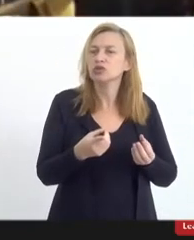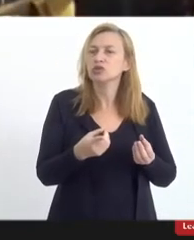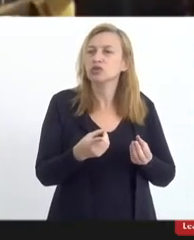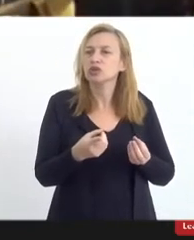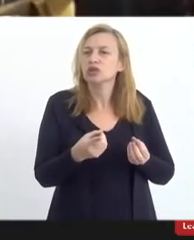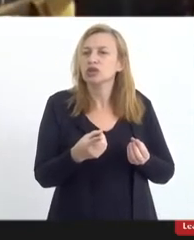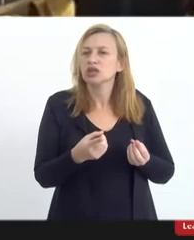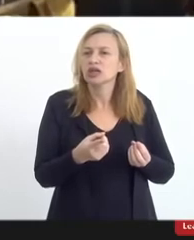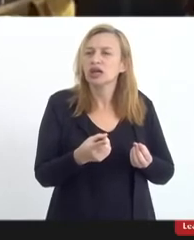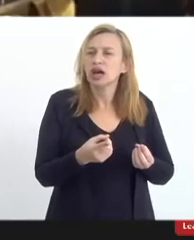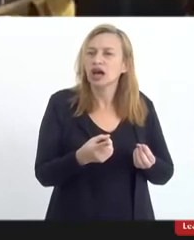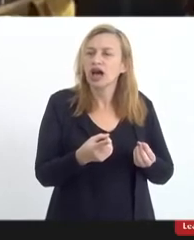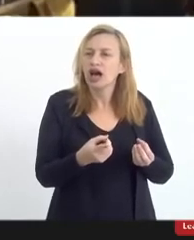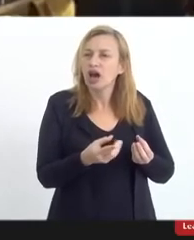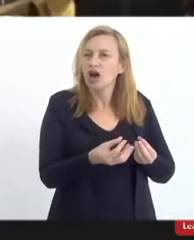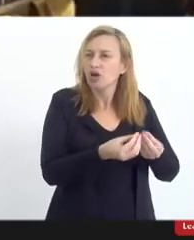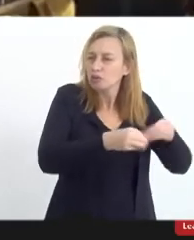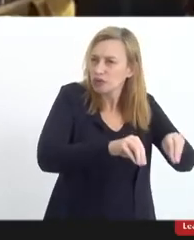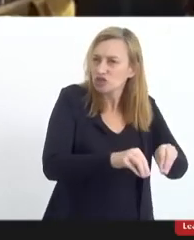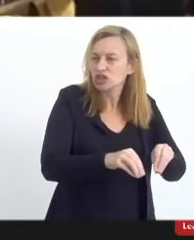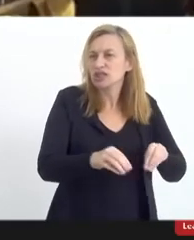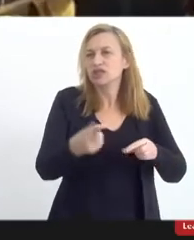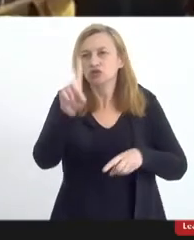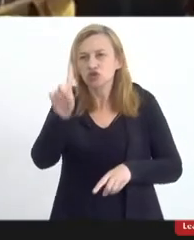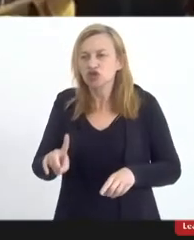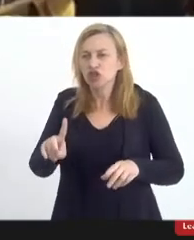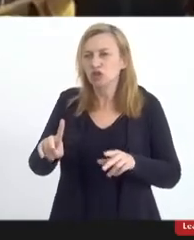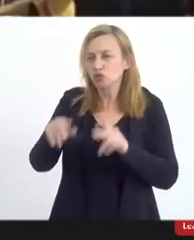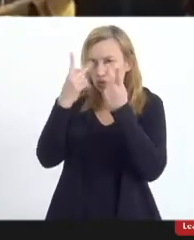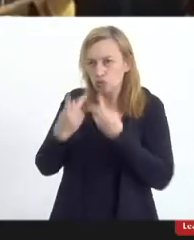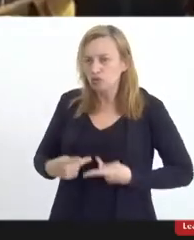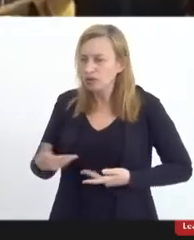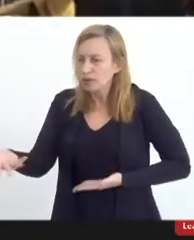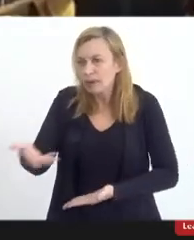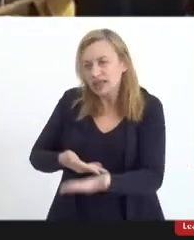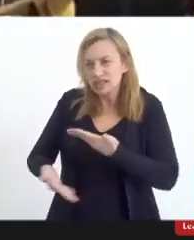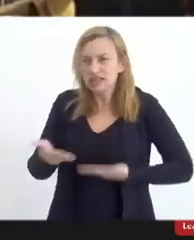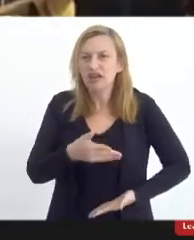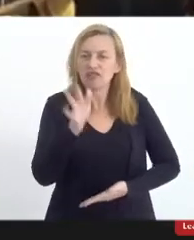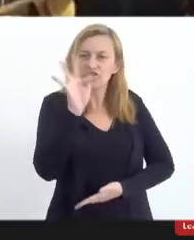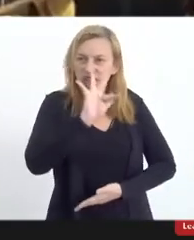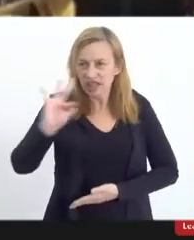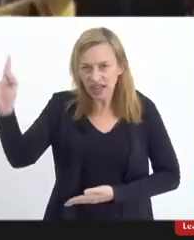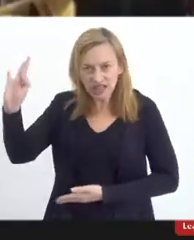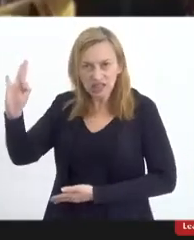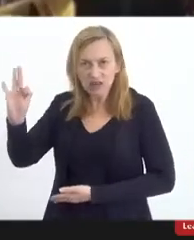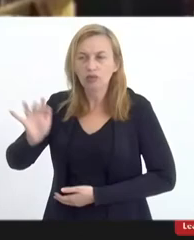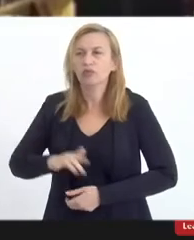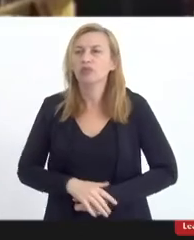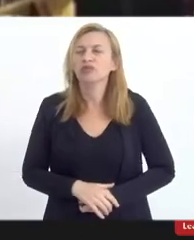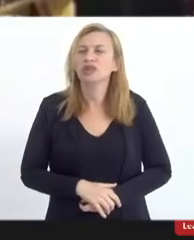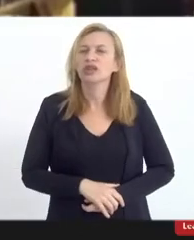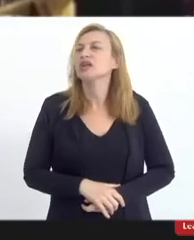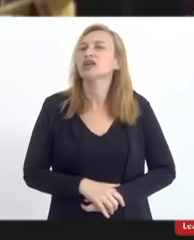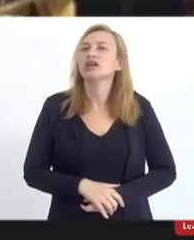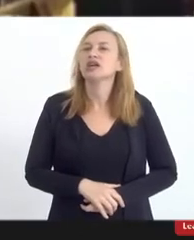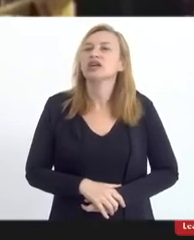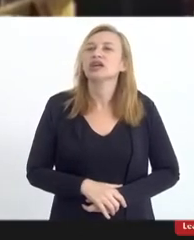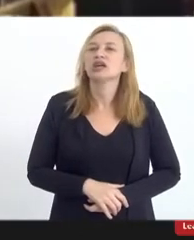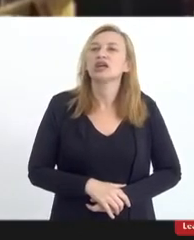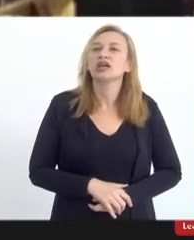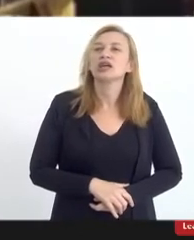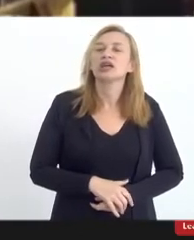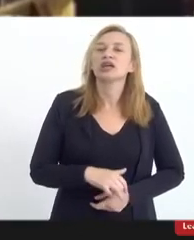humanos, em parceria com a federação, tanto a FIERJ, que é a Federação Israelita